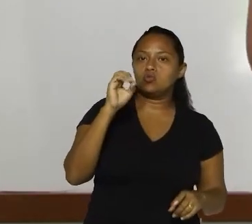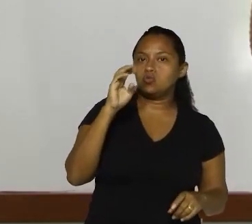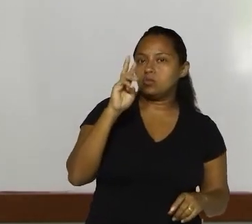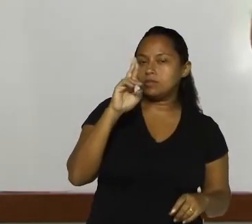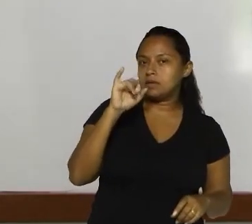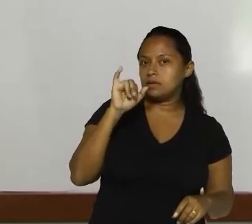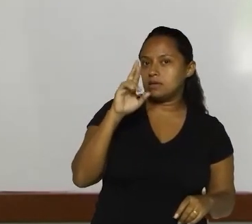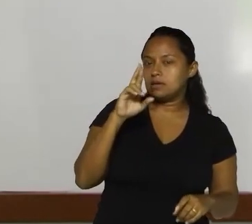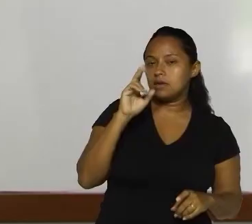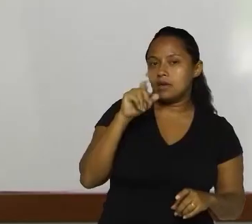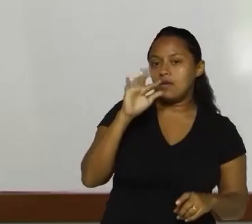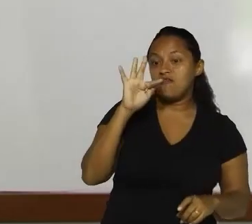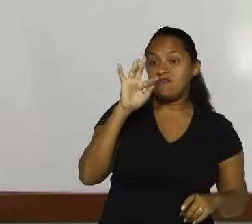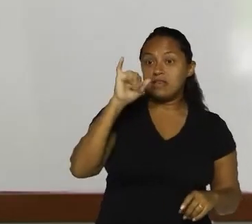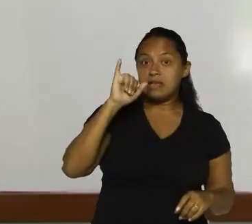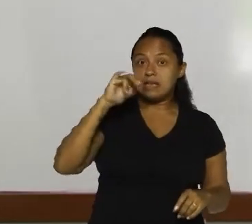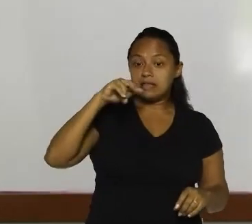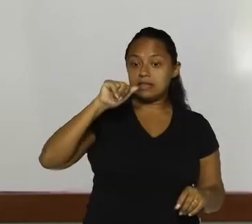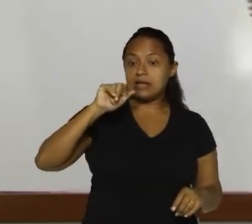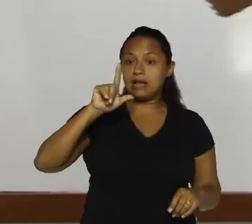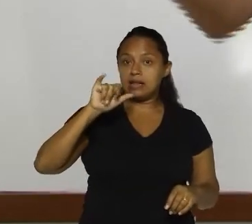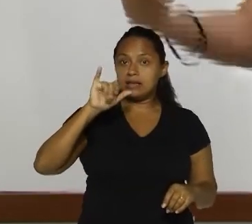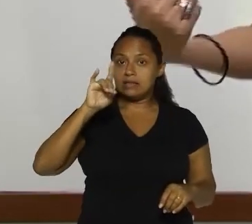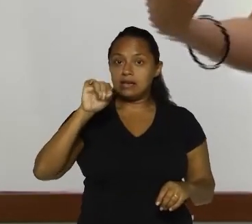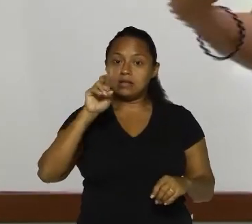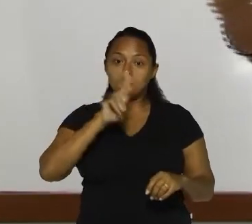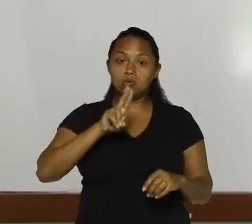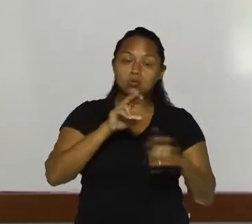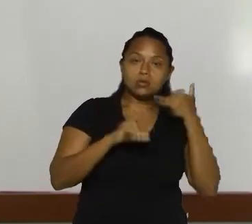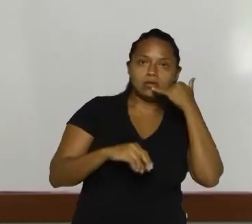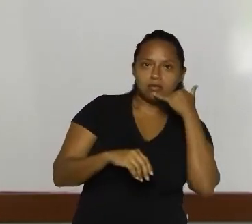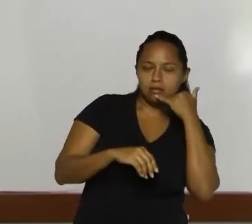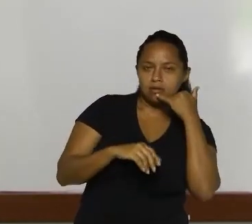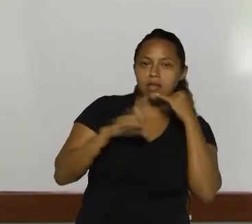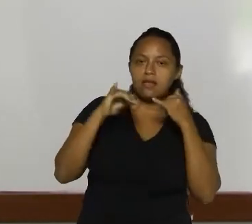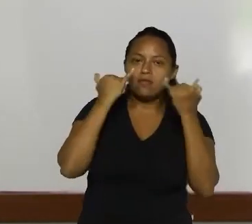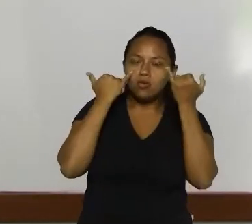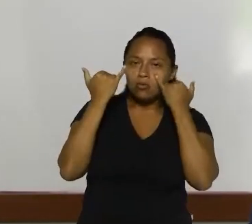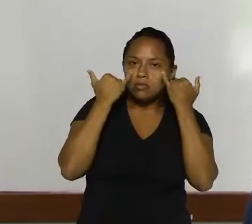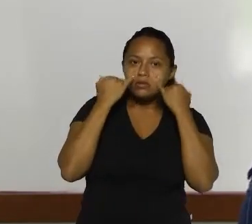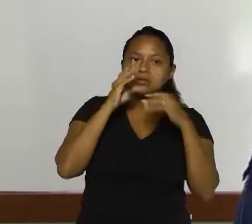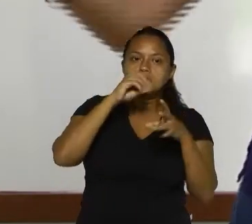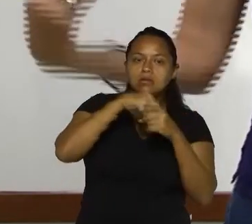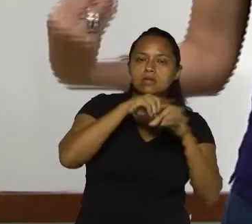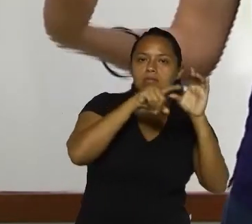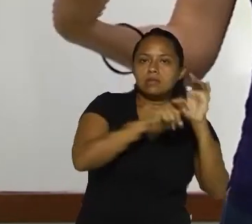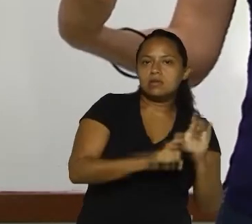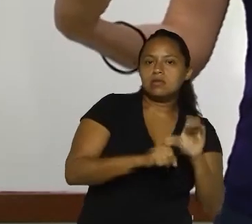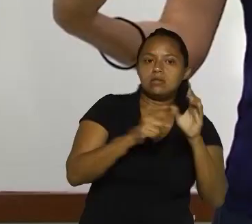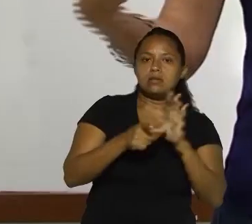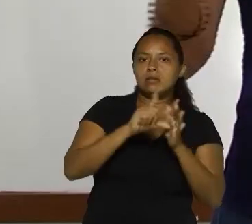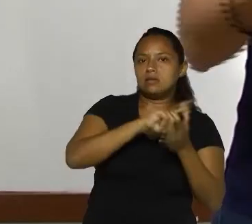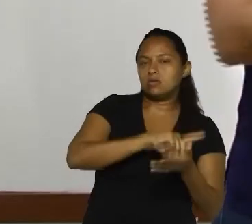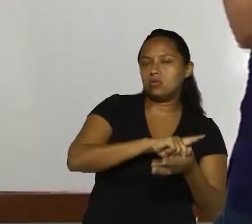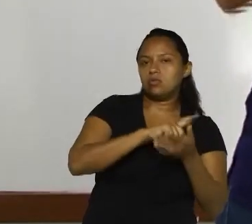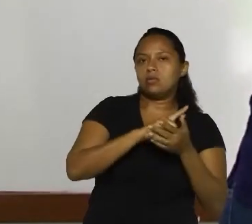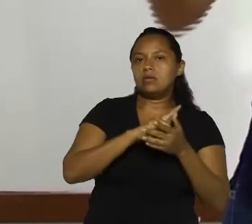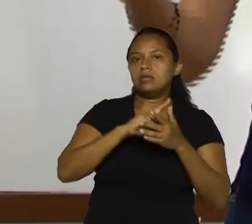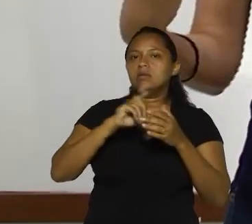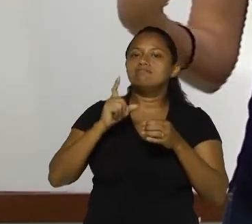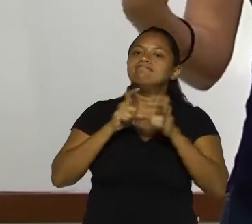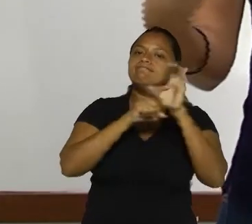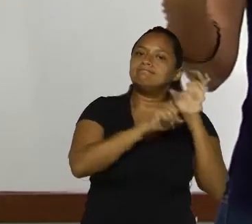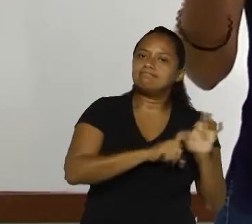descobrir, é a finalidade com que eles usam os celulares. Essa informação está dependendo da anterior, ela está